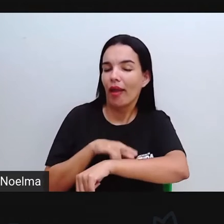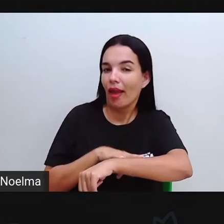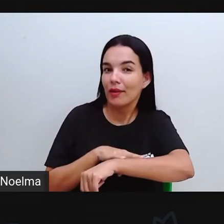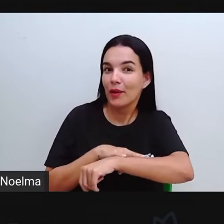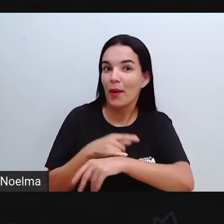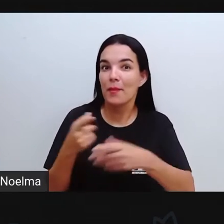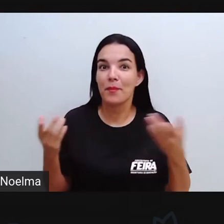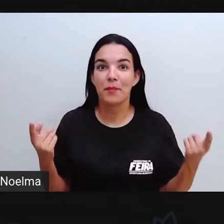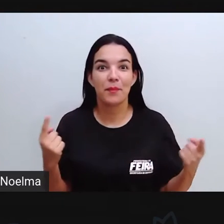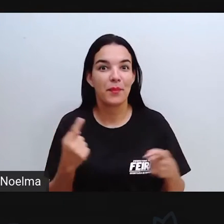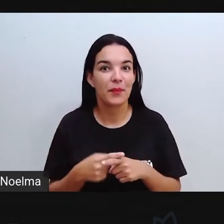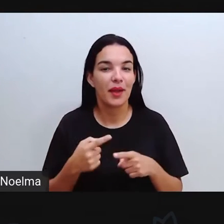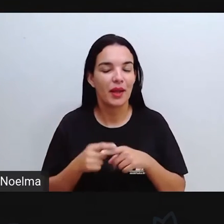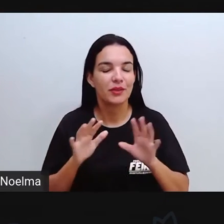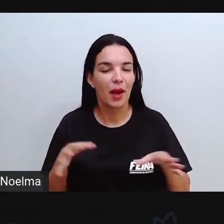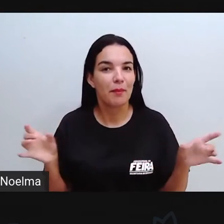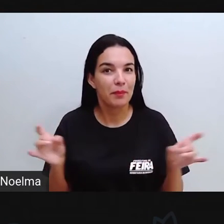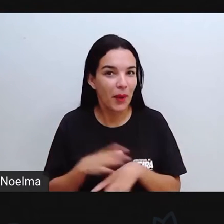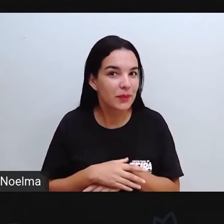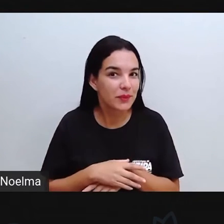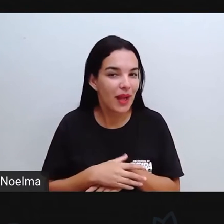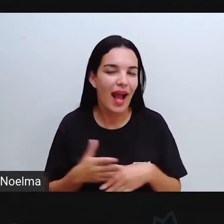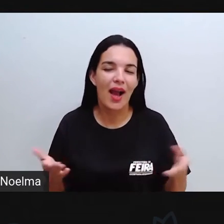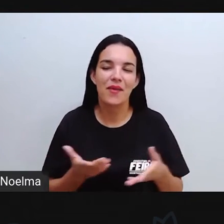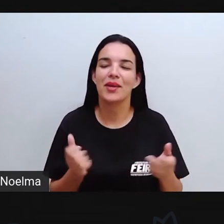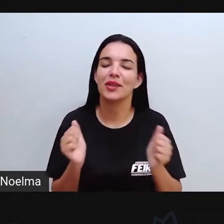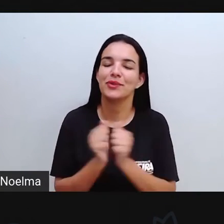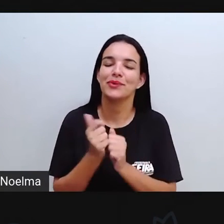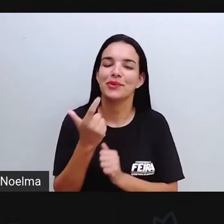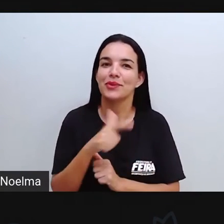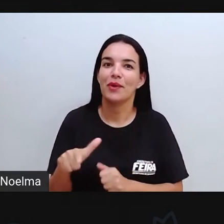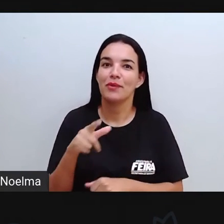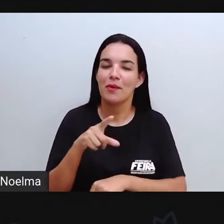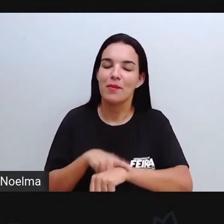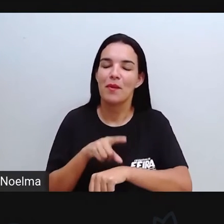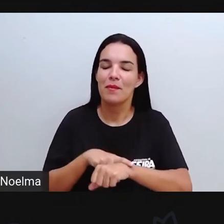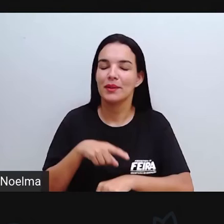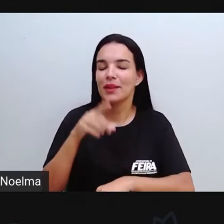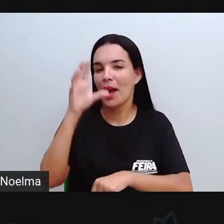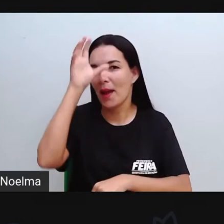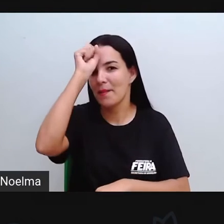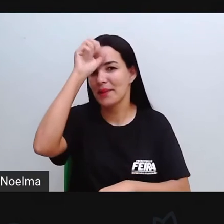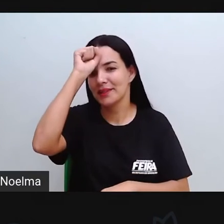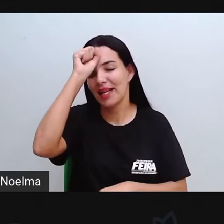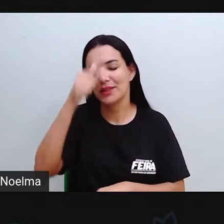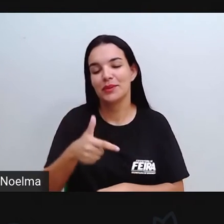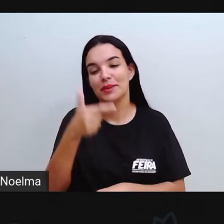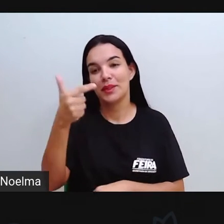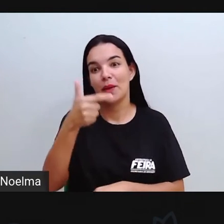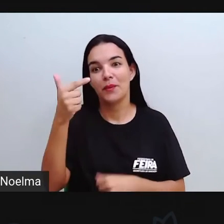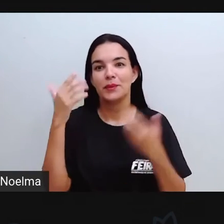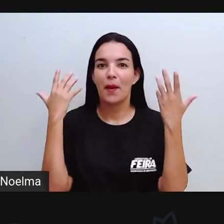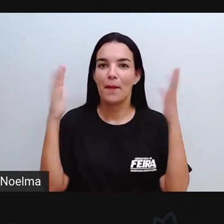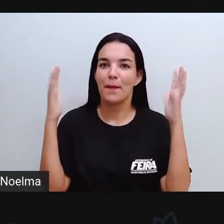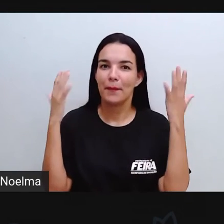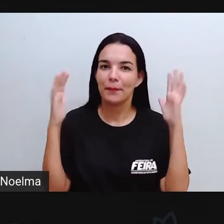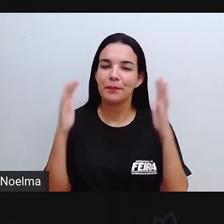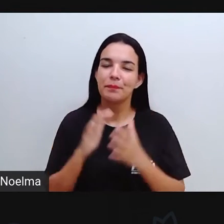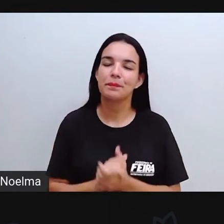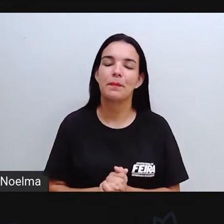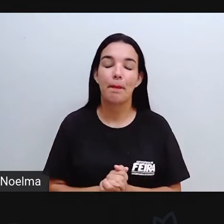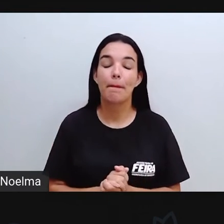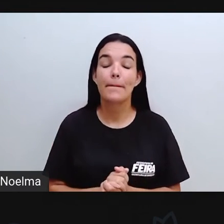porque nós estamos aqui reunidos para mais um momento de muito aprendizado, nosso segundo momento, e nós teremos aula de